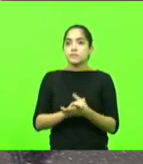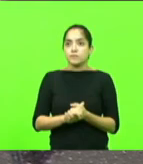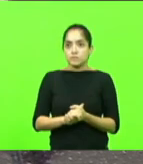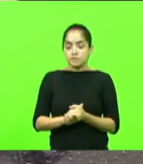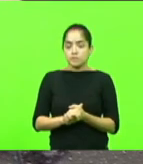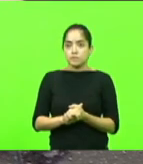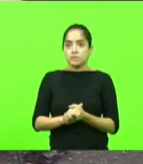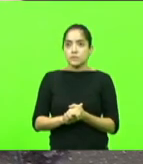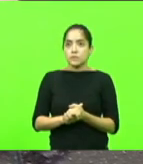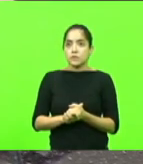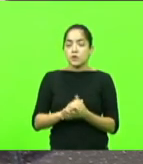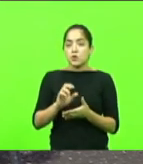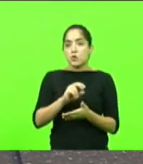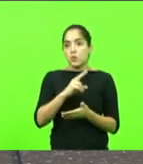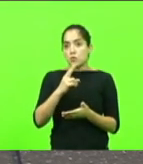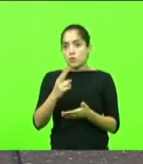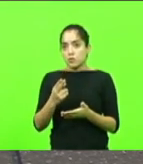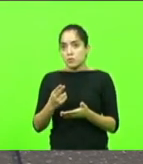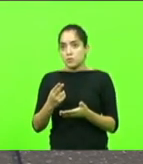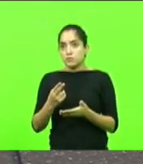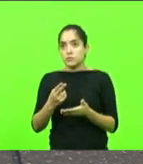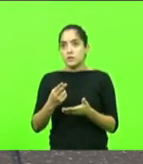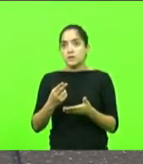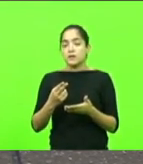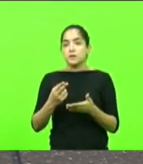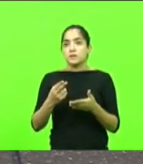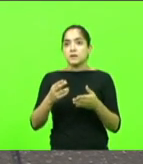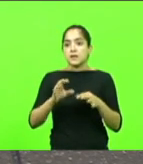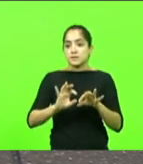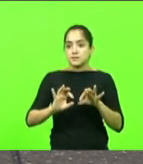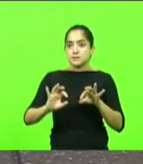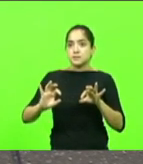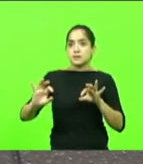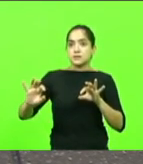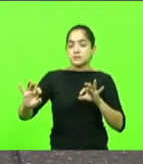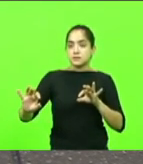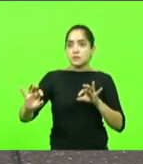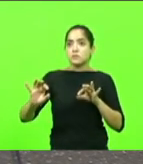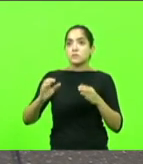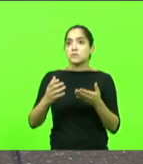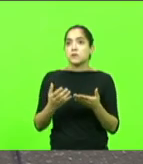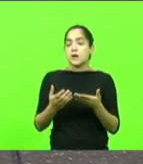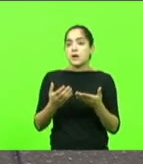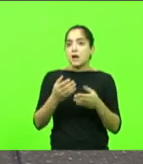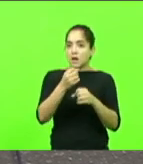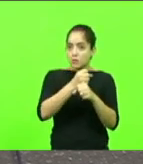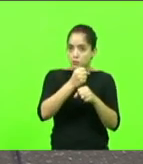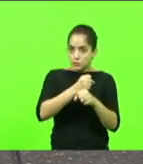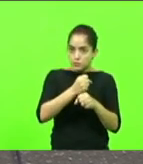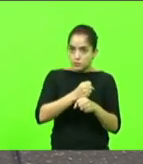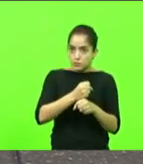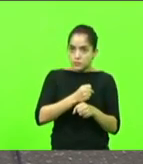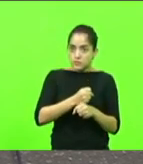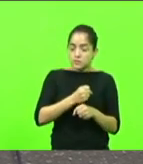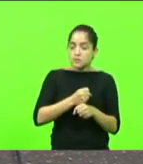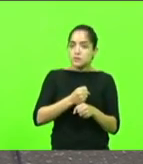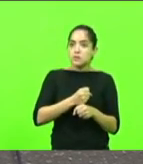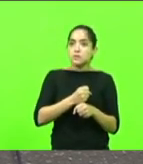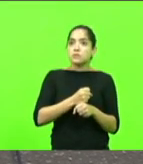rede, a extensão da rede, mas a construção de uma rede isolada